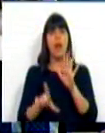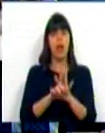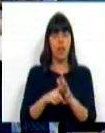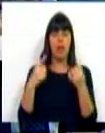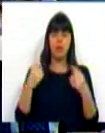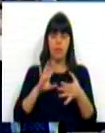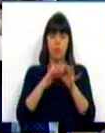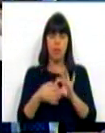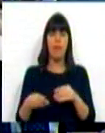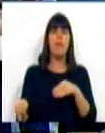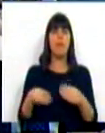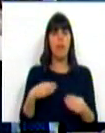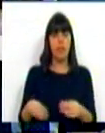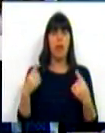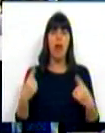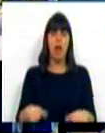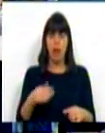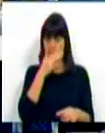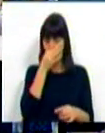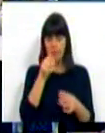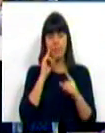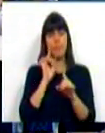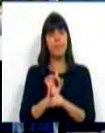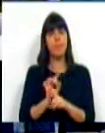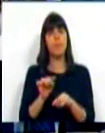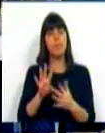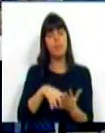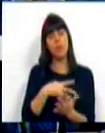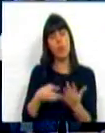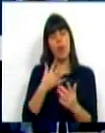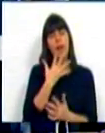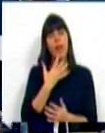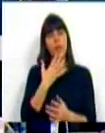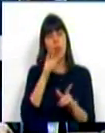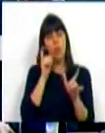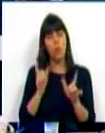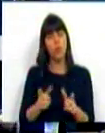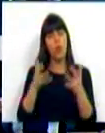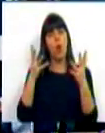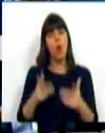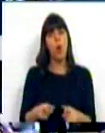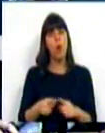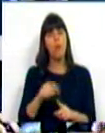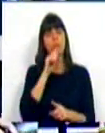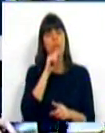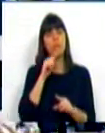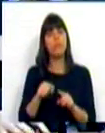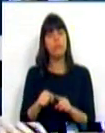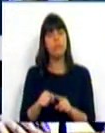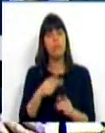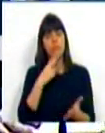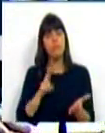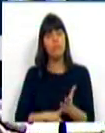temos um articulado flexível, que, obviamente, no quadro de um rigoroso controle orçamental, irá possibilitar,